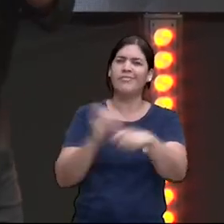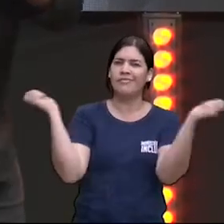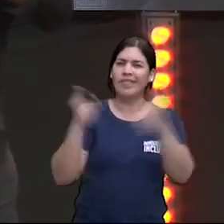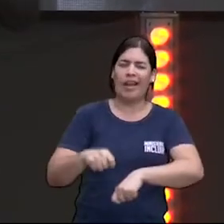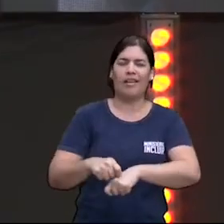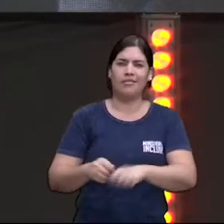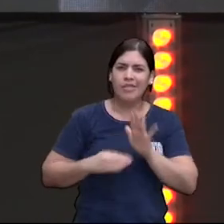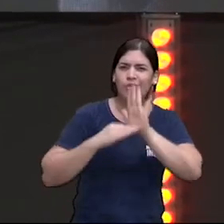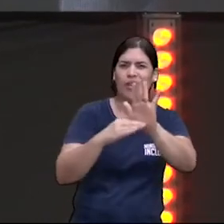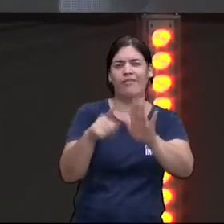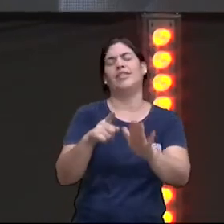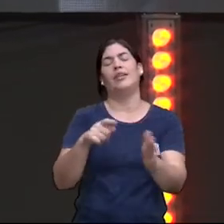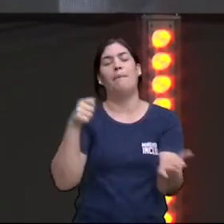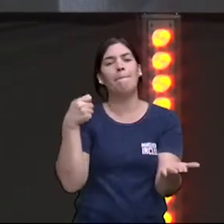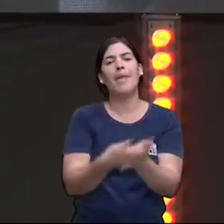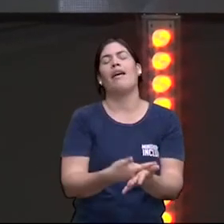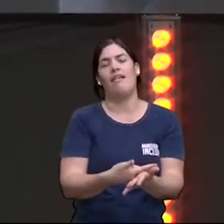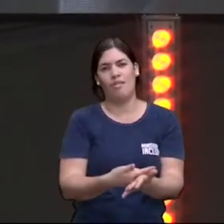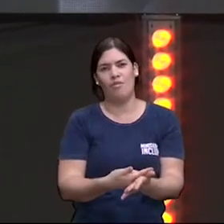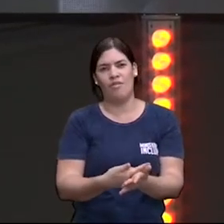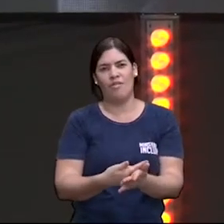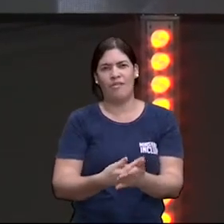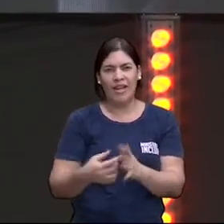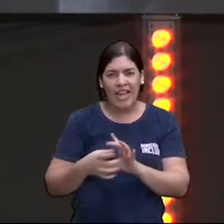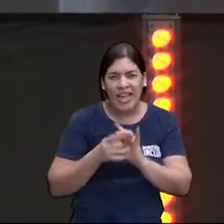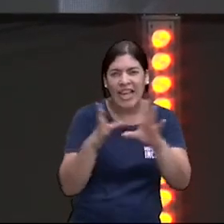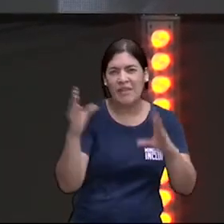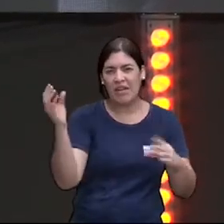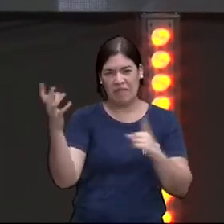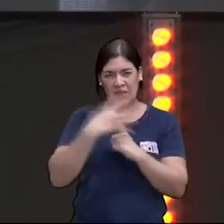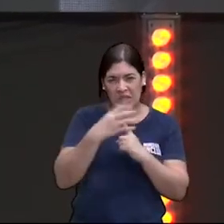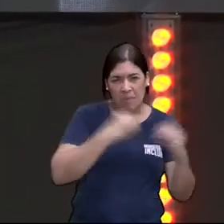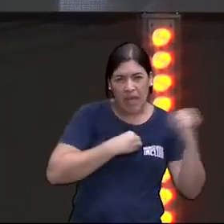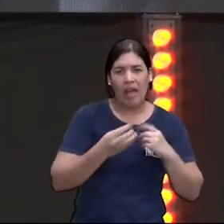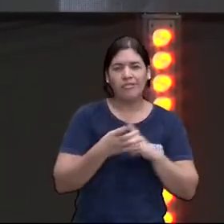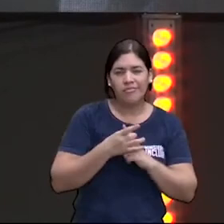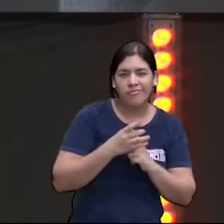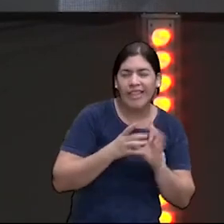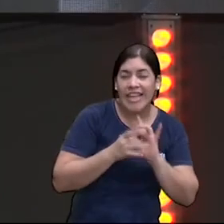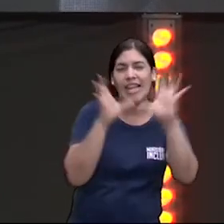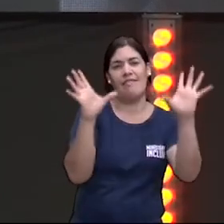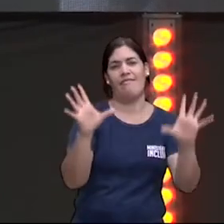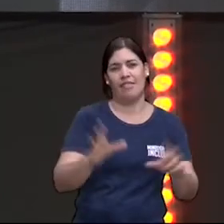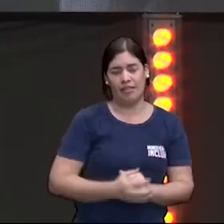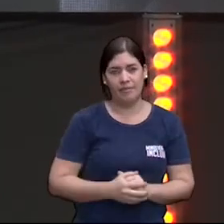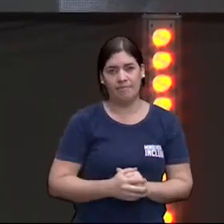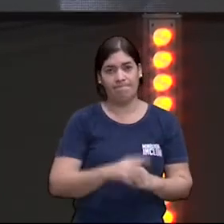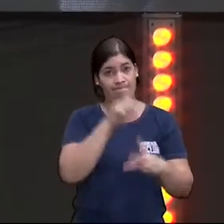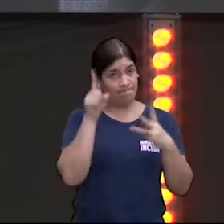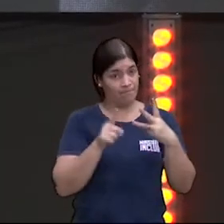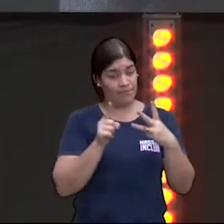influências do pecado e eu vou demonstrar todo o meu amor pela sua vida em terceiro e último lugar